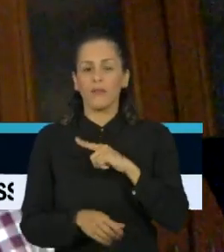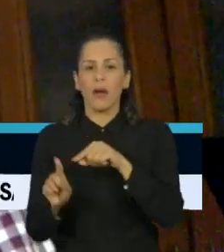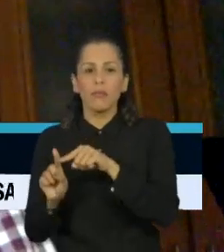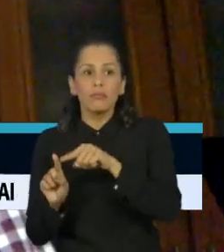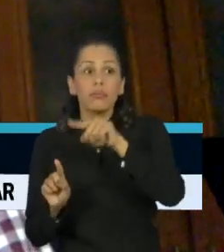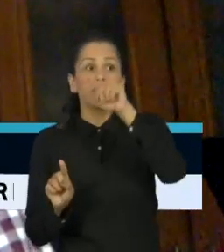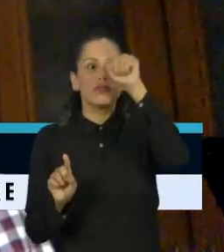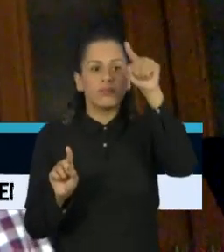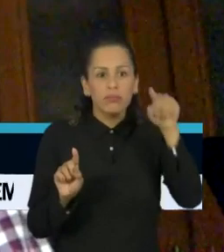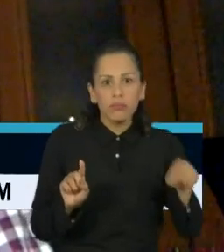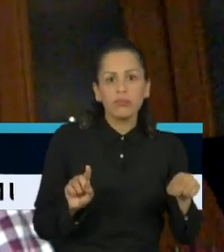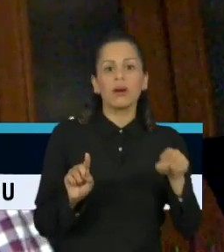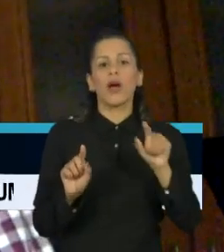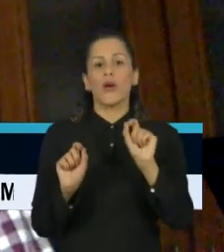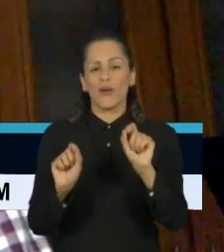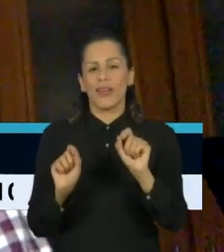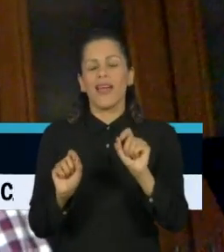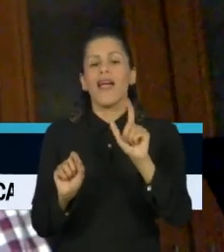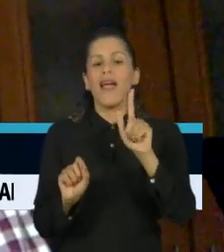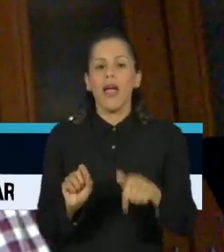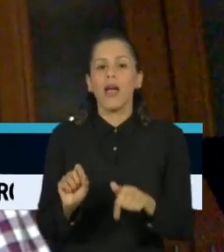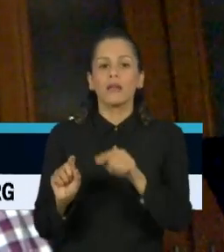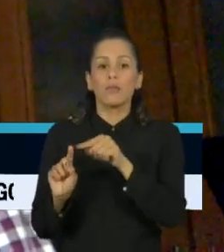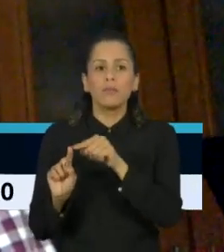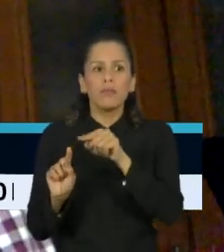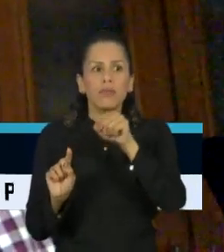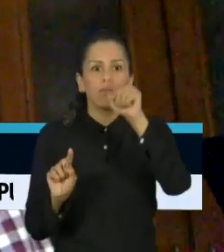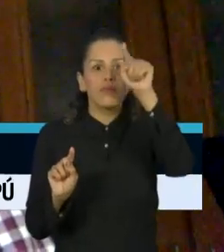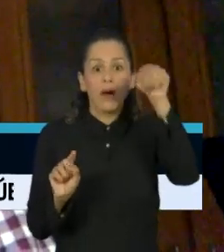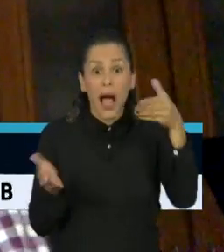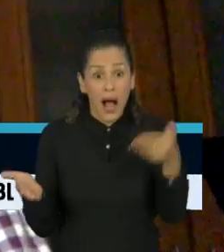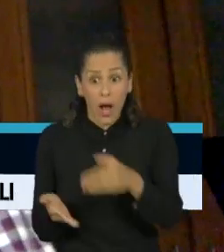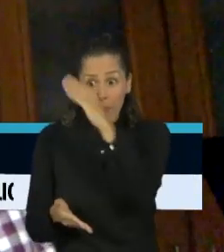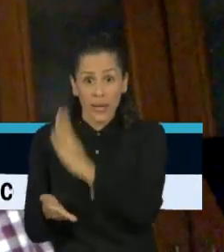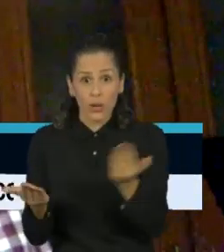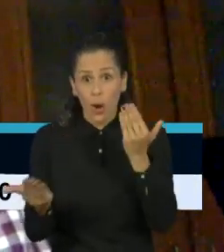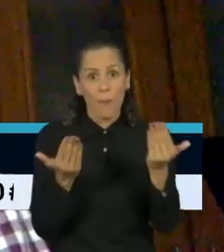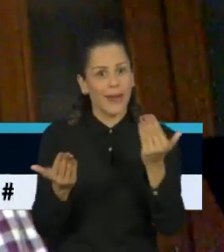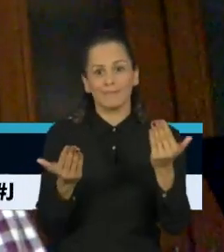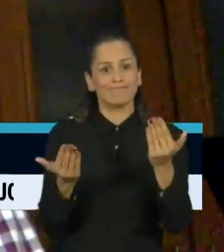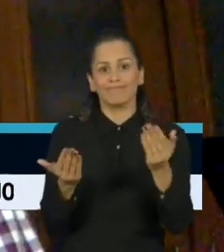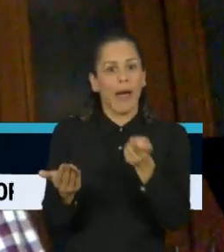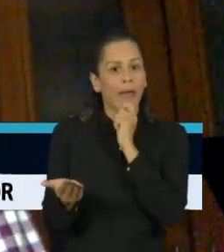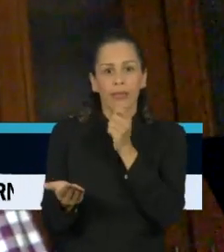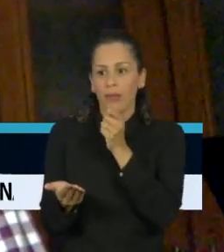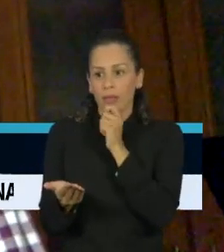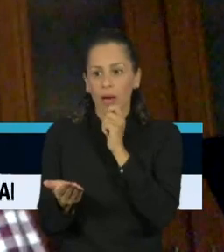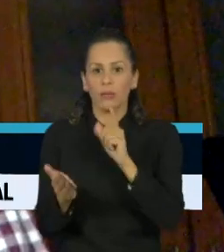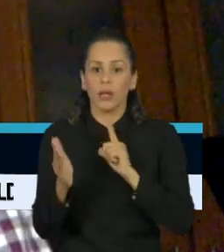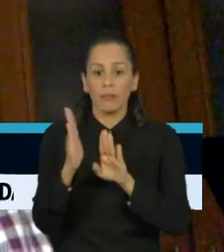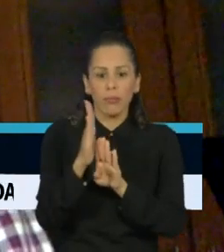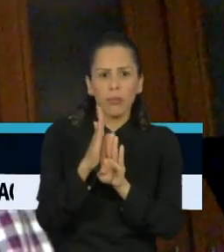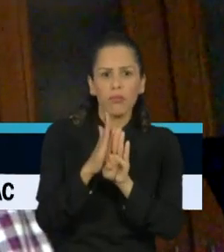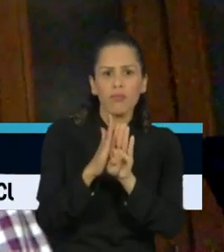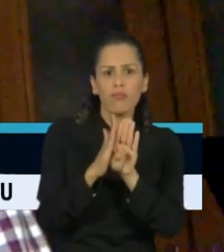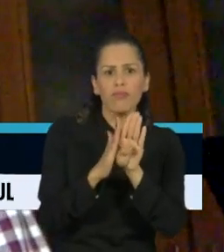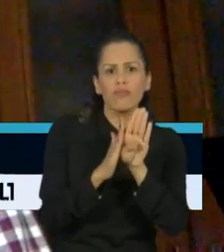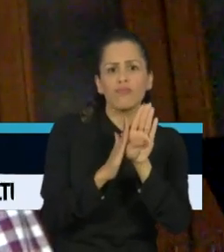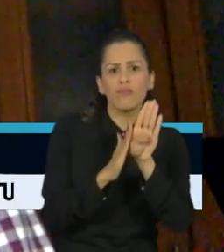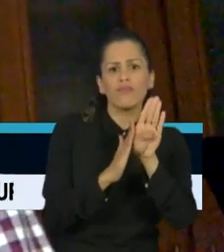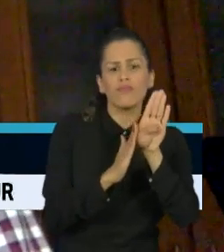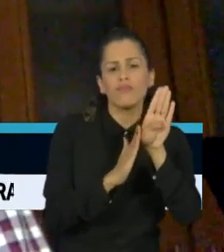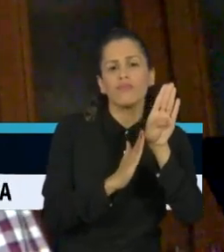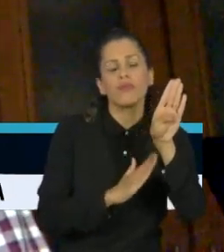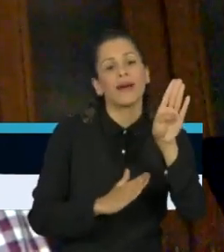E essa segunda curva ainda nem começou a atingir os países que pegaram a primeira curva anteriormente. Então, é